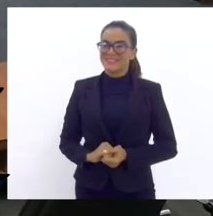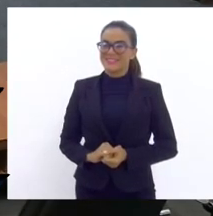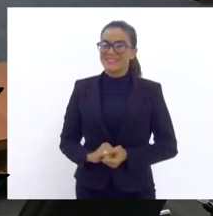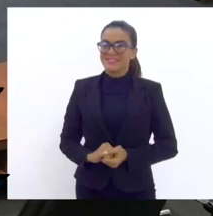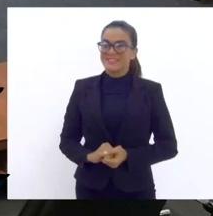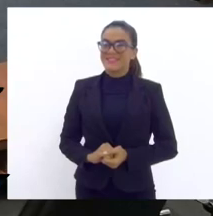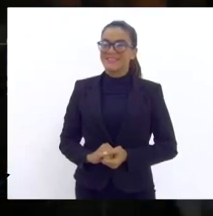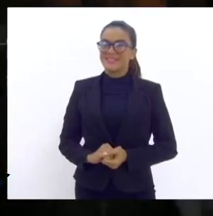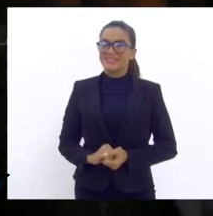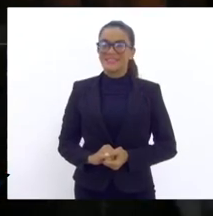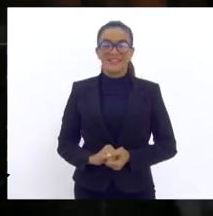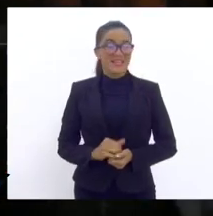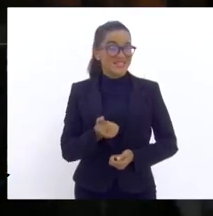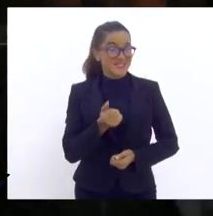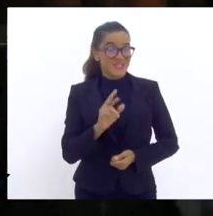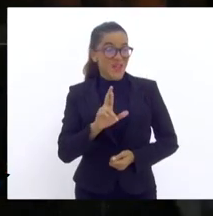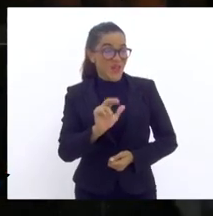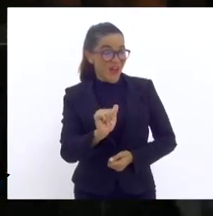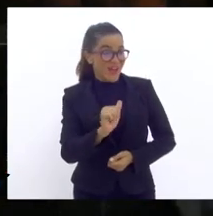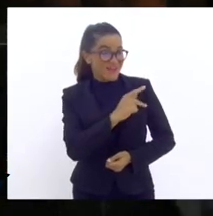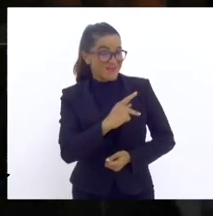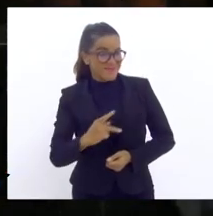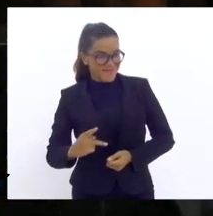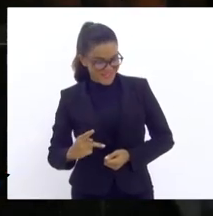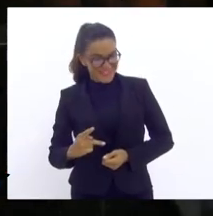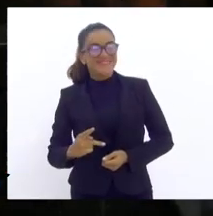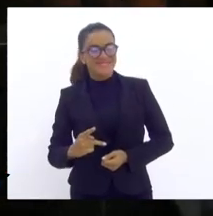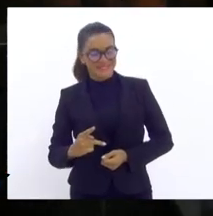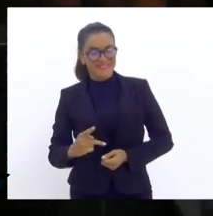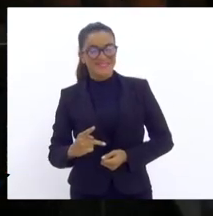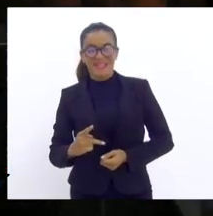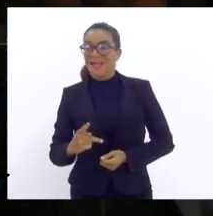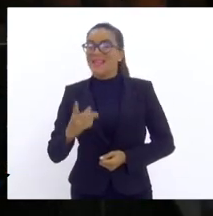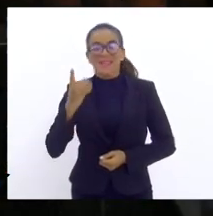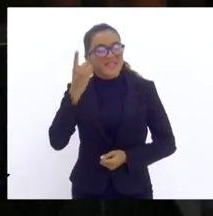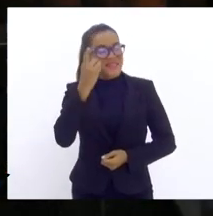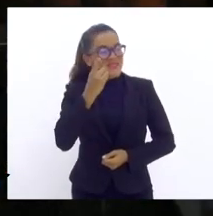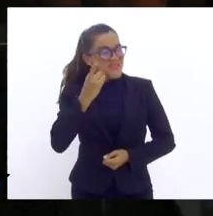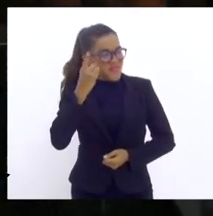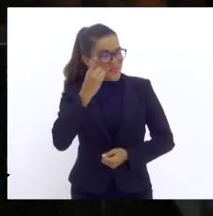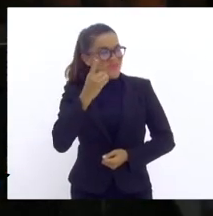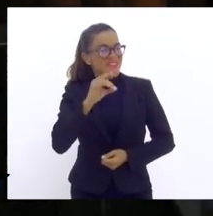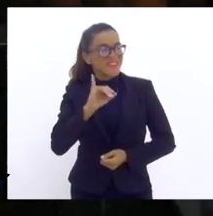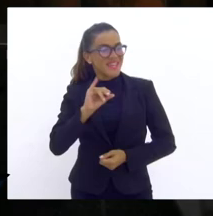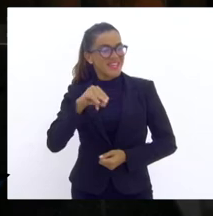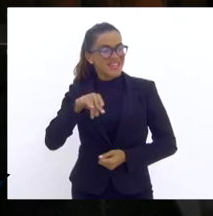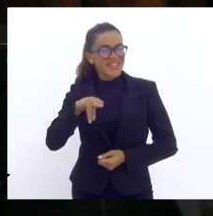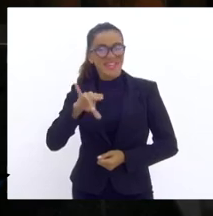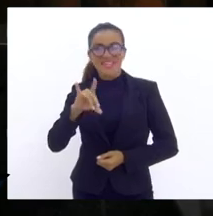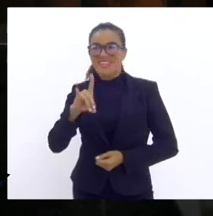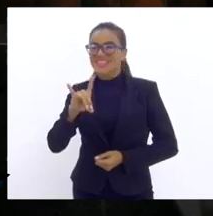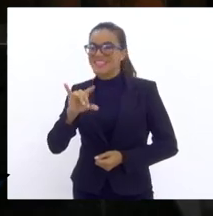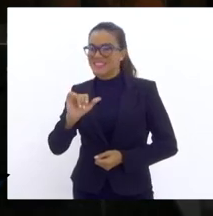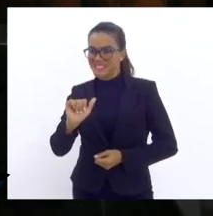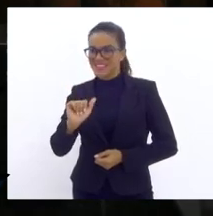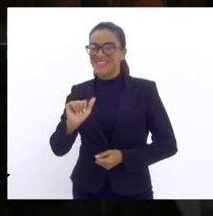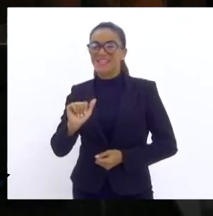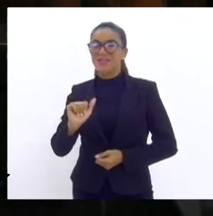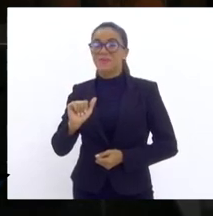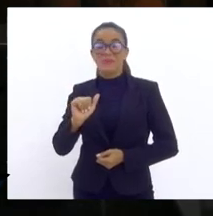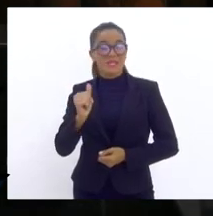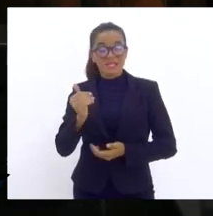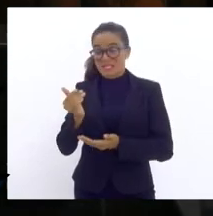Senhora Presidente, deputada Índia Armelal, senhor deputado